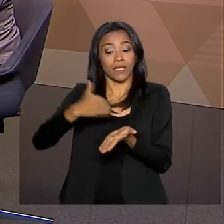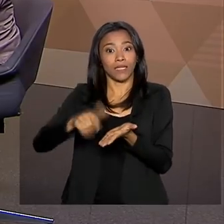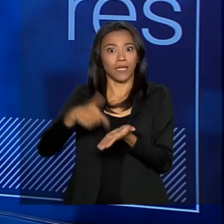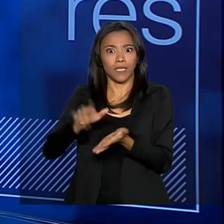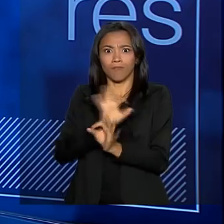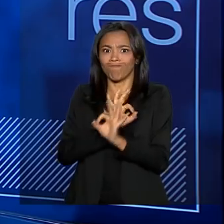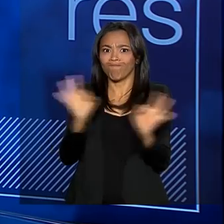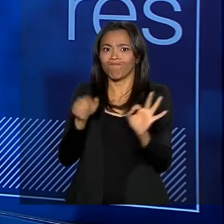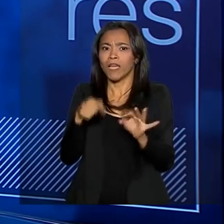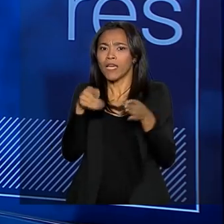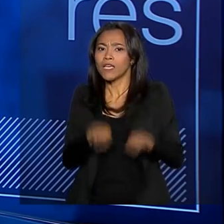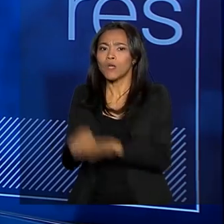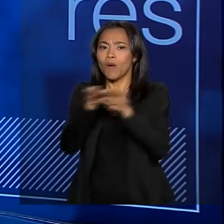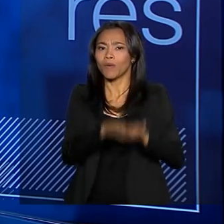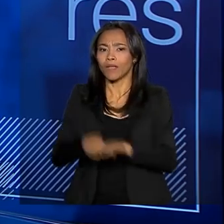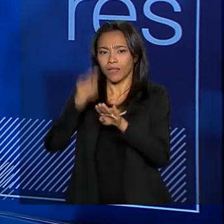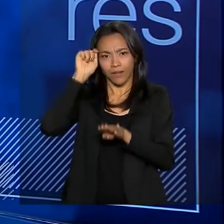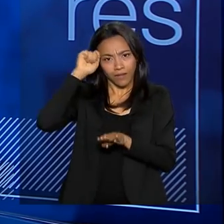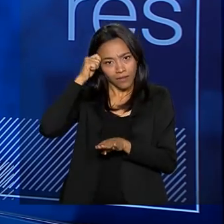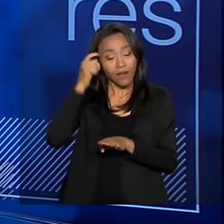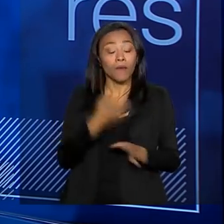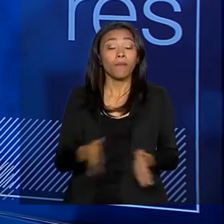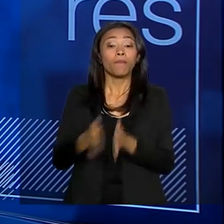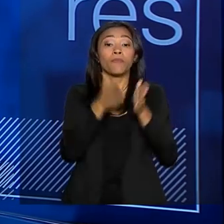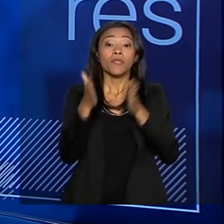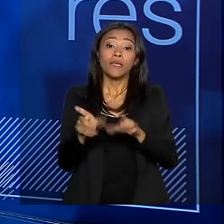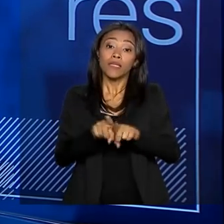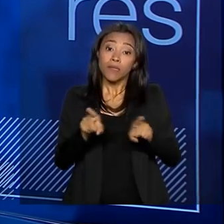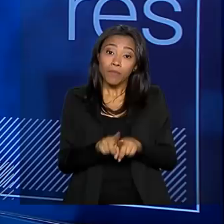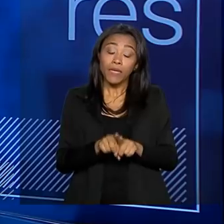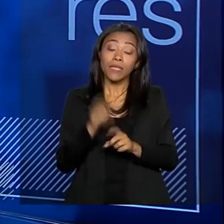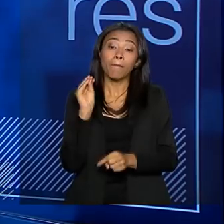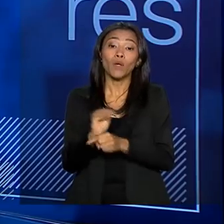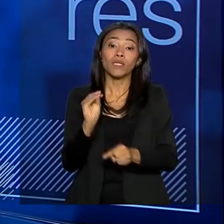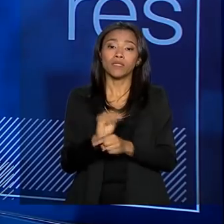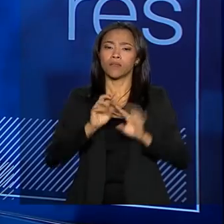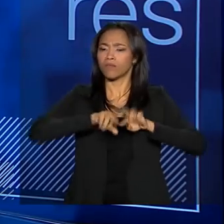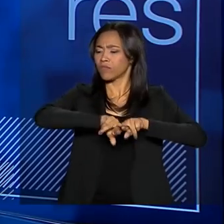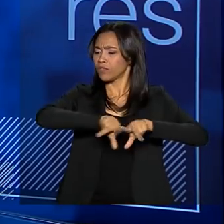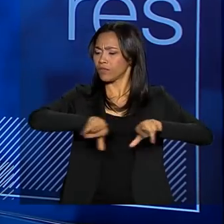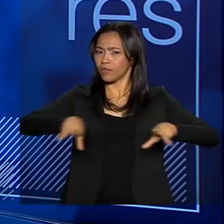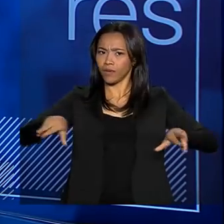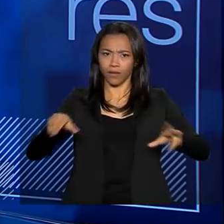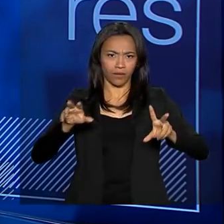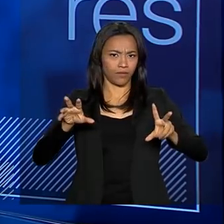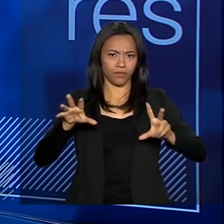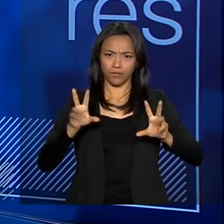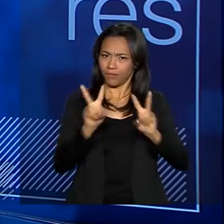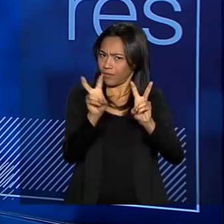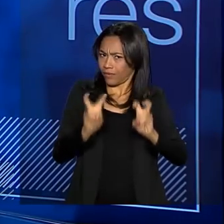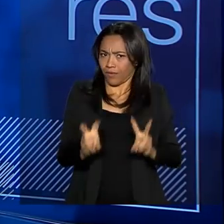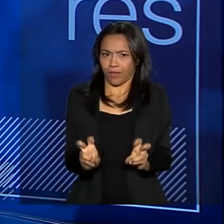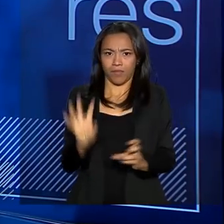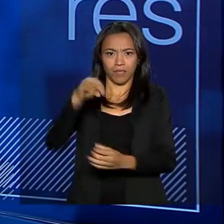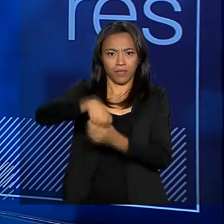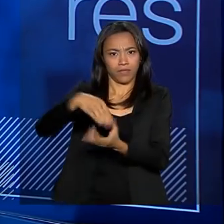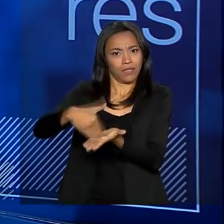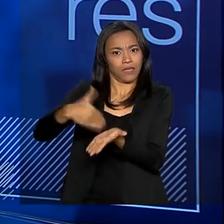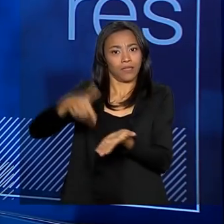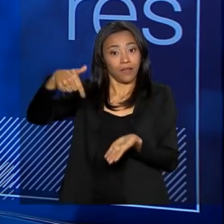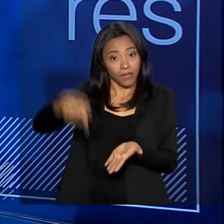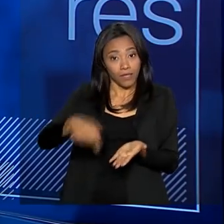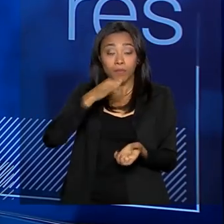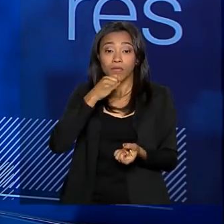espetacular que é da igualdade racial e depois da proteção global. E lá na proteção global, temas diversos. Por exemplo,